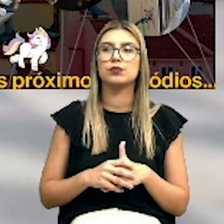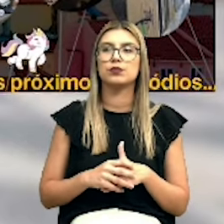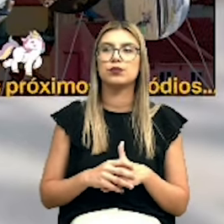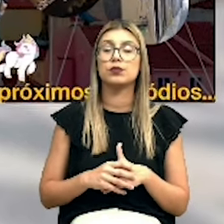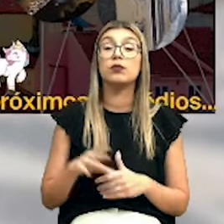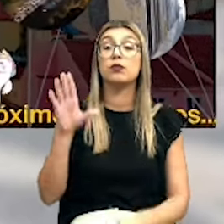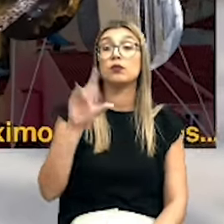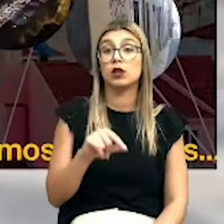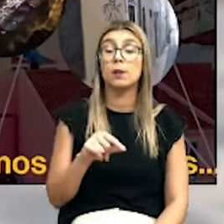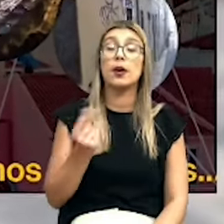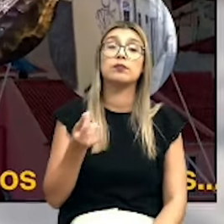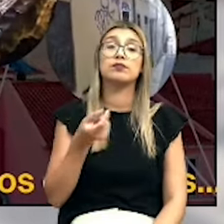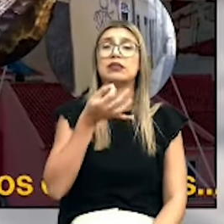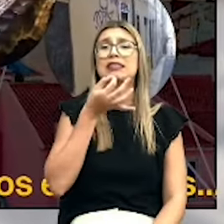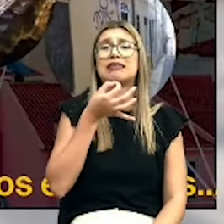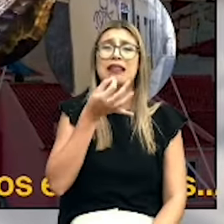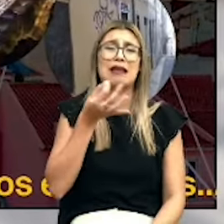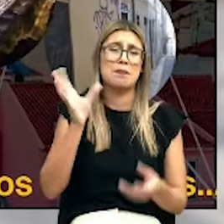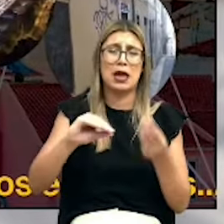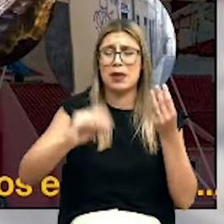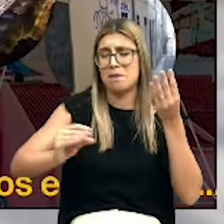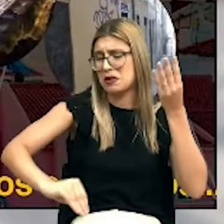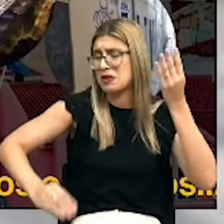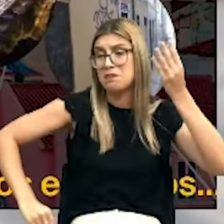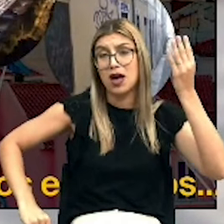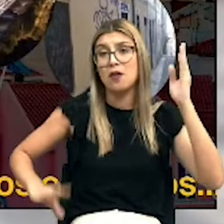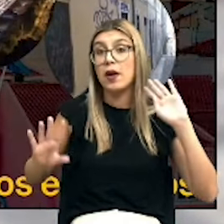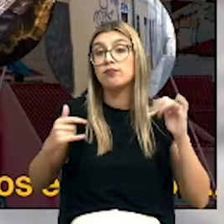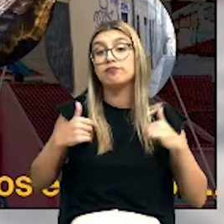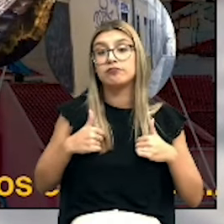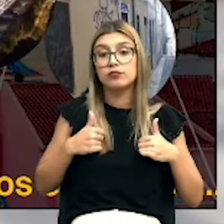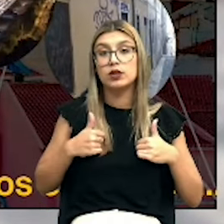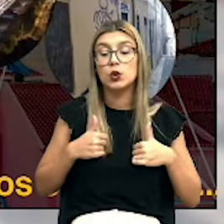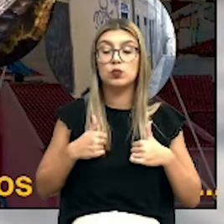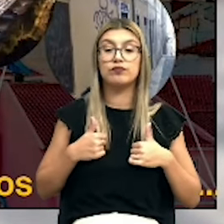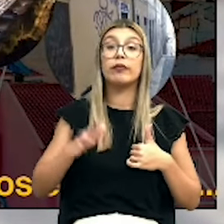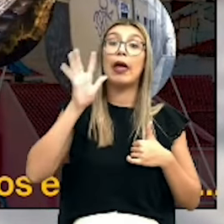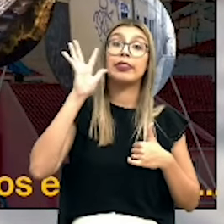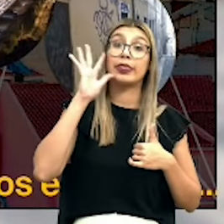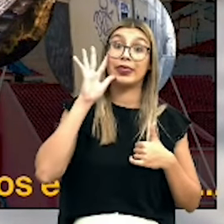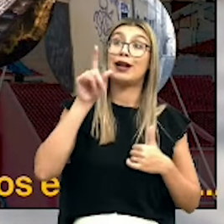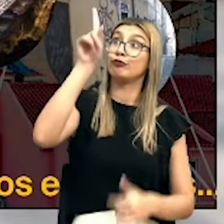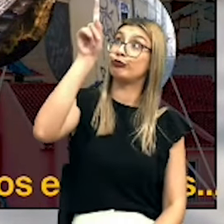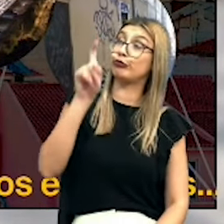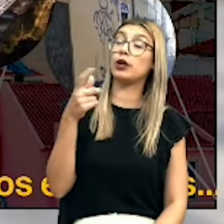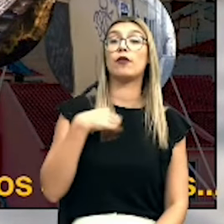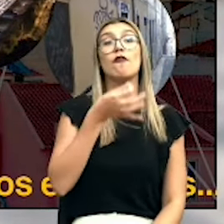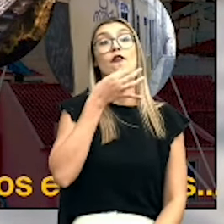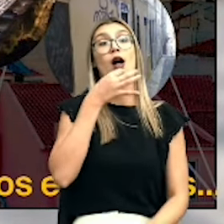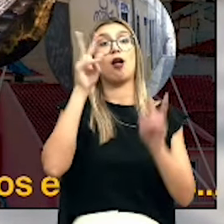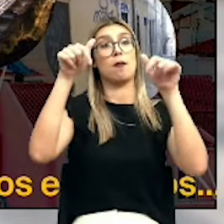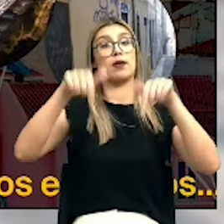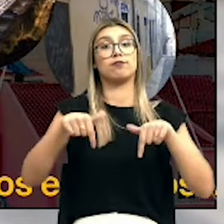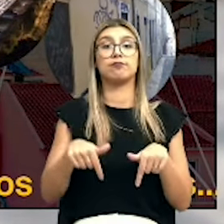Ainda há muito para dizer, mas pronto, eu não tenho a tarde toda para estar aqui a falar e